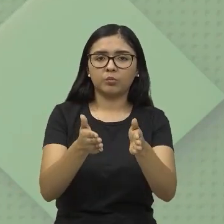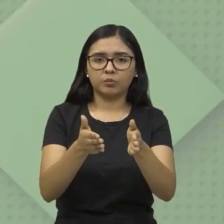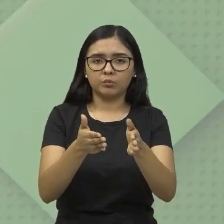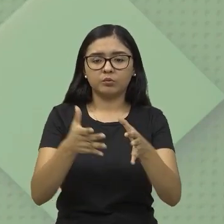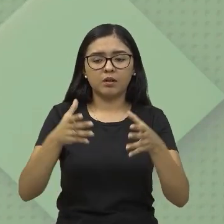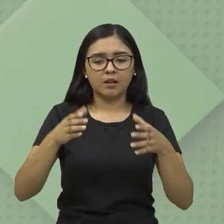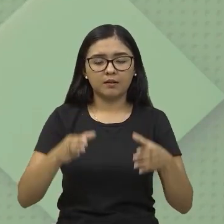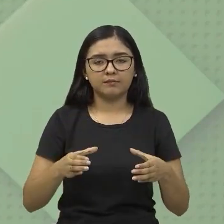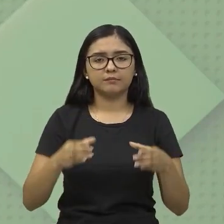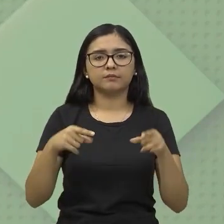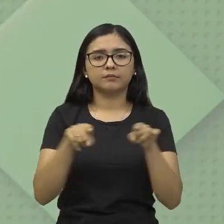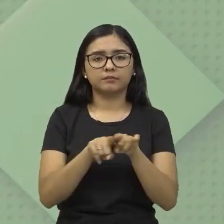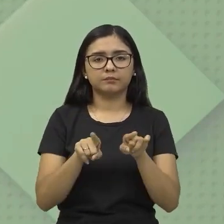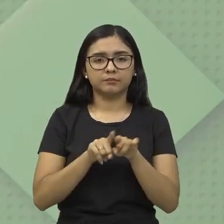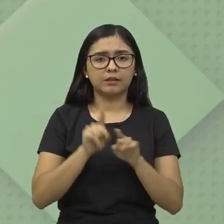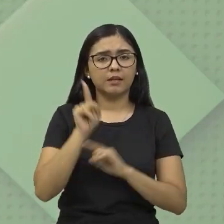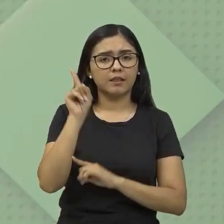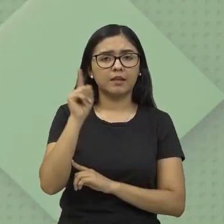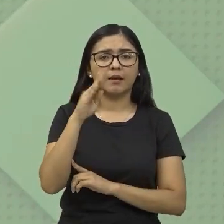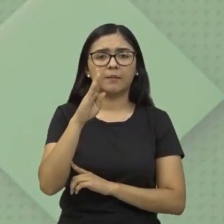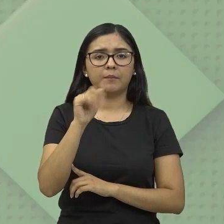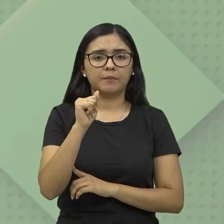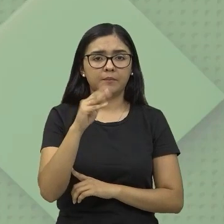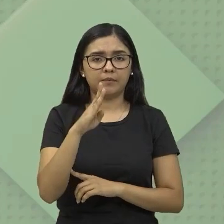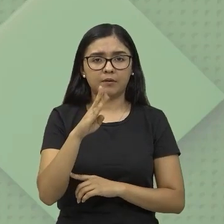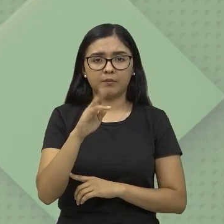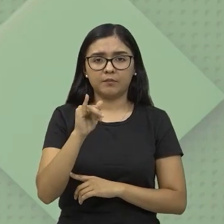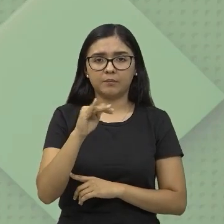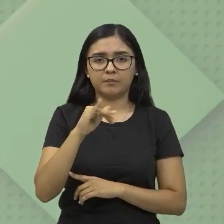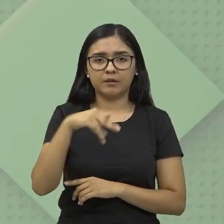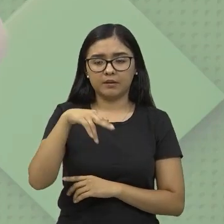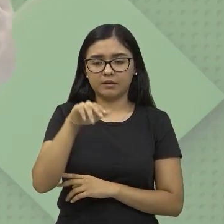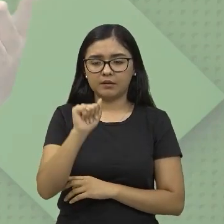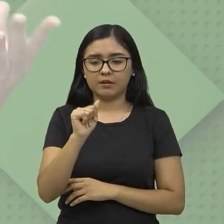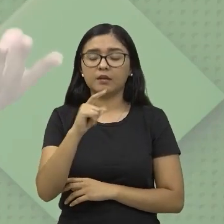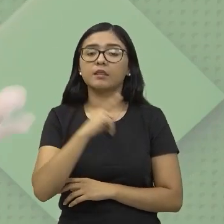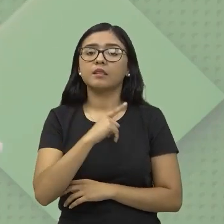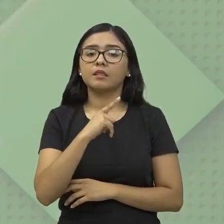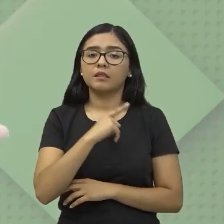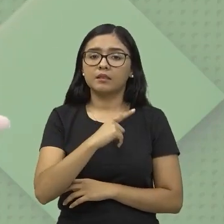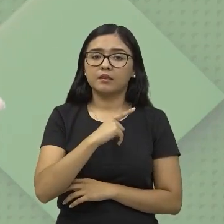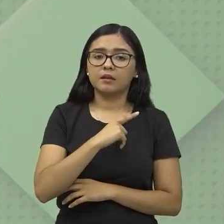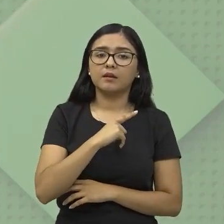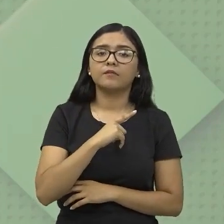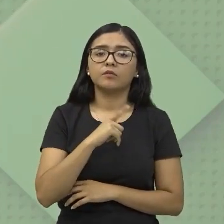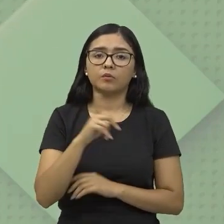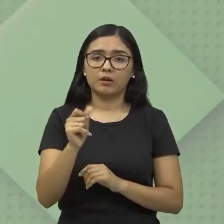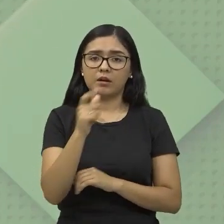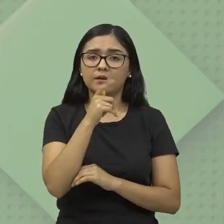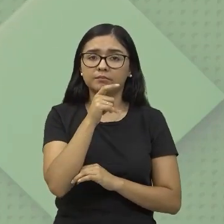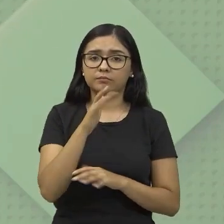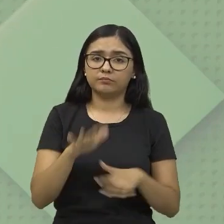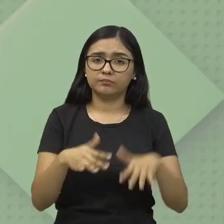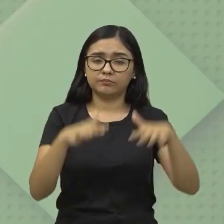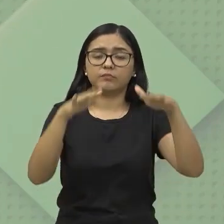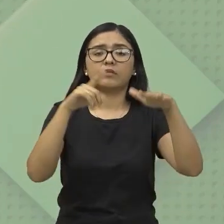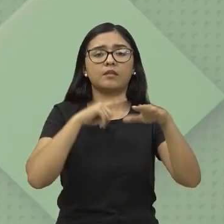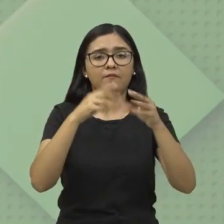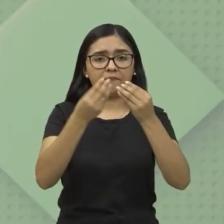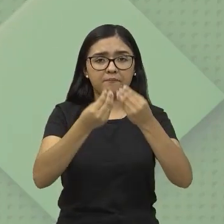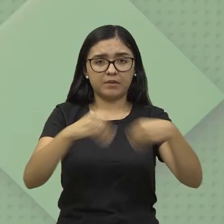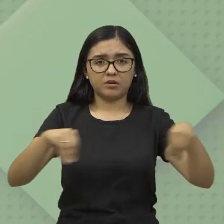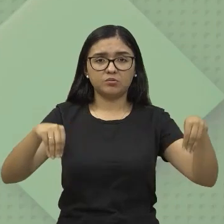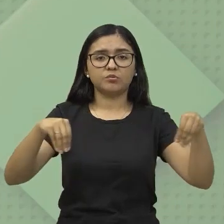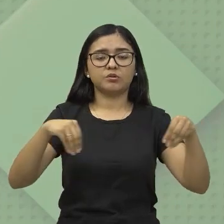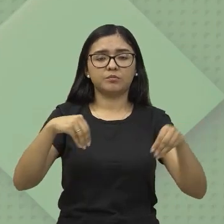caso aí da usina de Balbina, a gente teve ali uma inundação em larga escala, que gerou alguns prejuízos